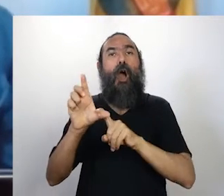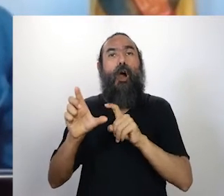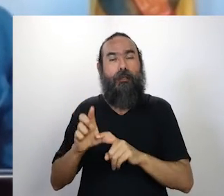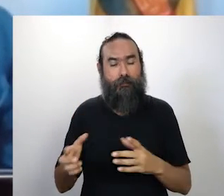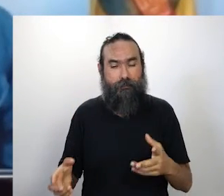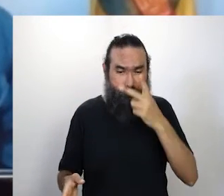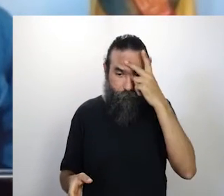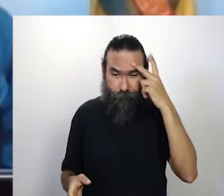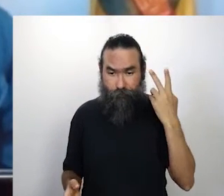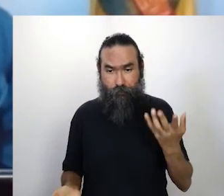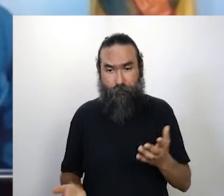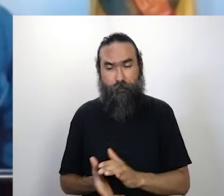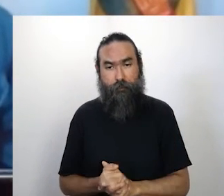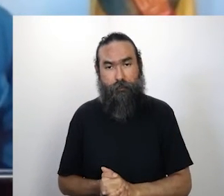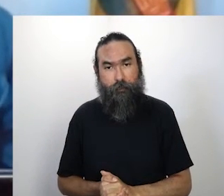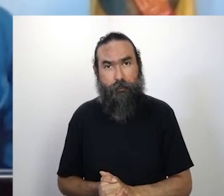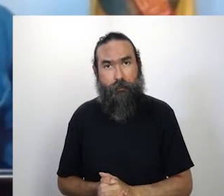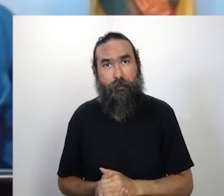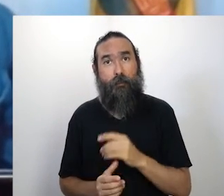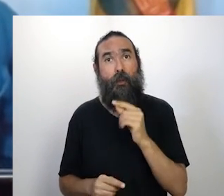artista, agora a gente está sendo